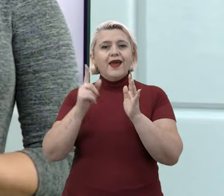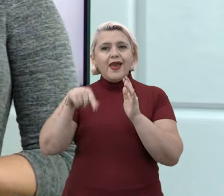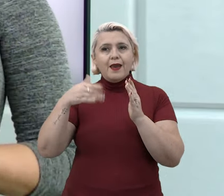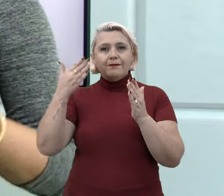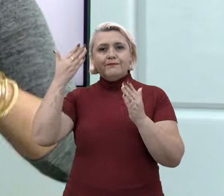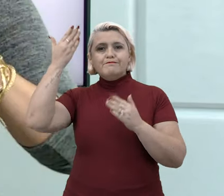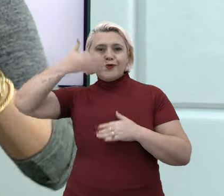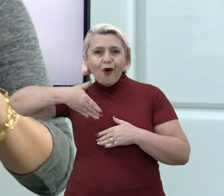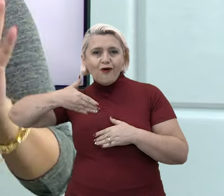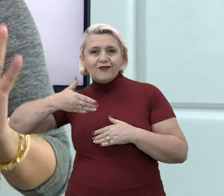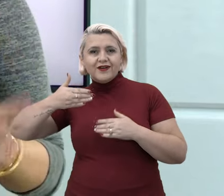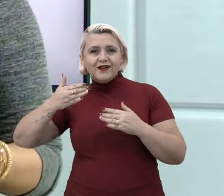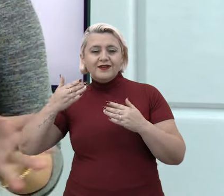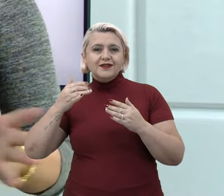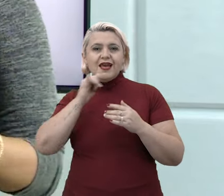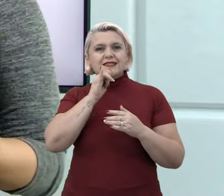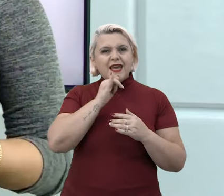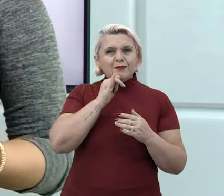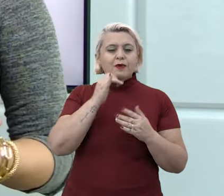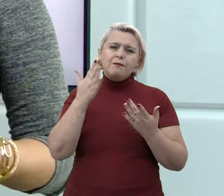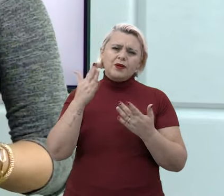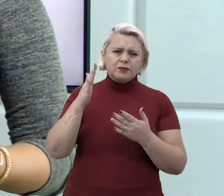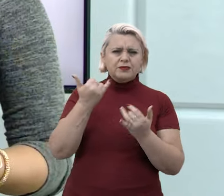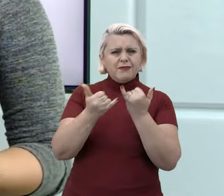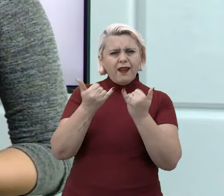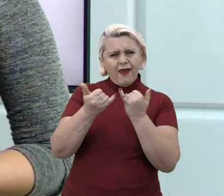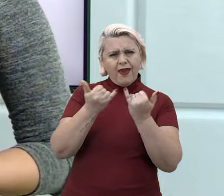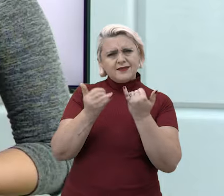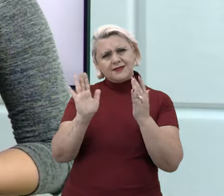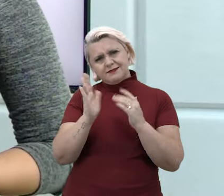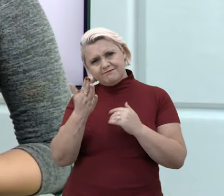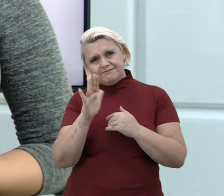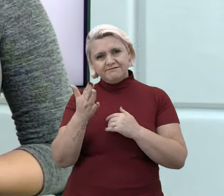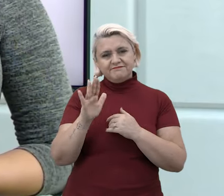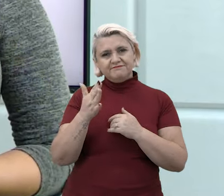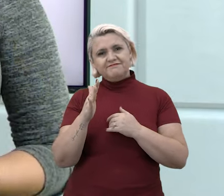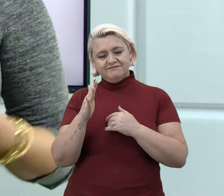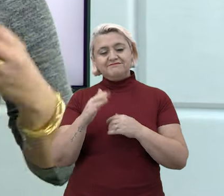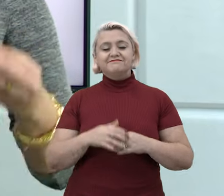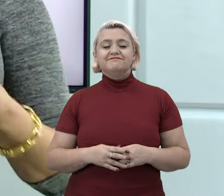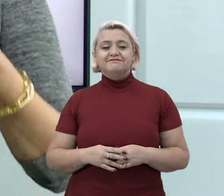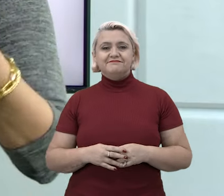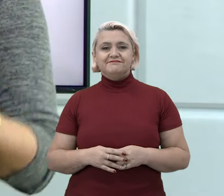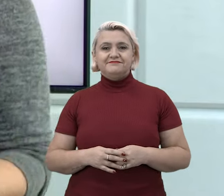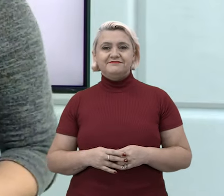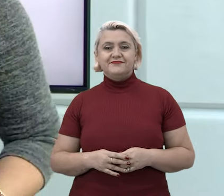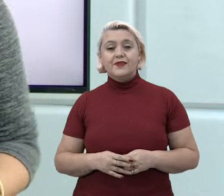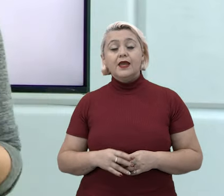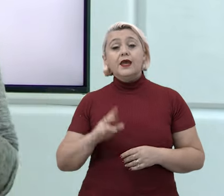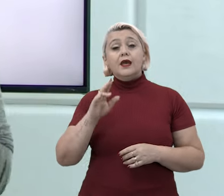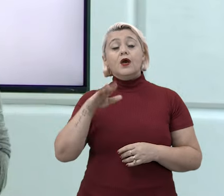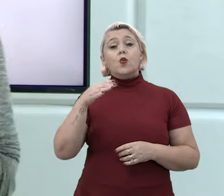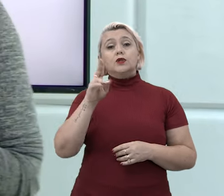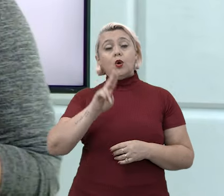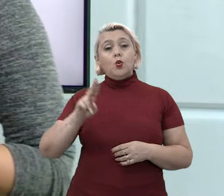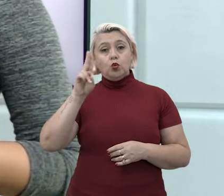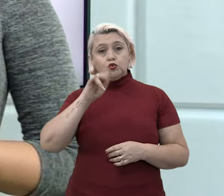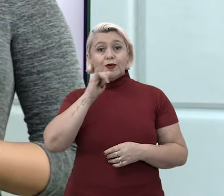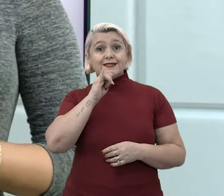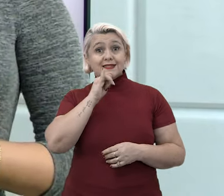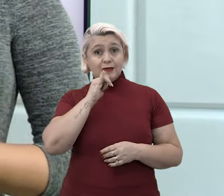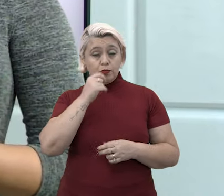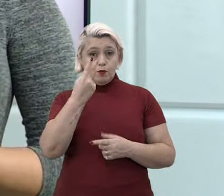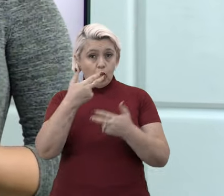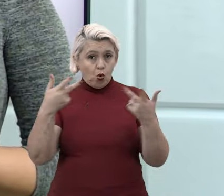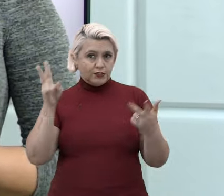Exemplificação ou comprovação vai ficar mais ou menos ali de forma semelhante, né? Quando eu uso um exemplo de alguma coisa